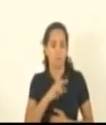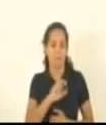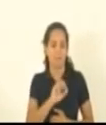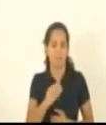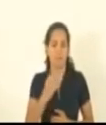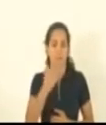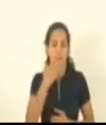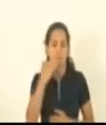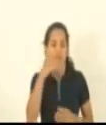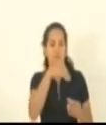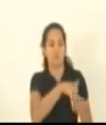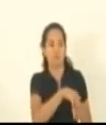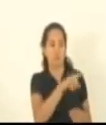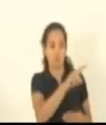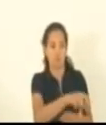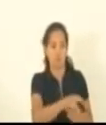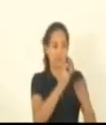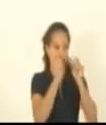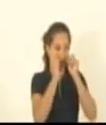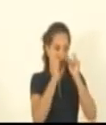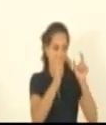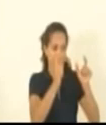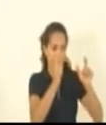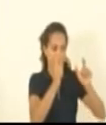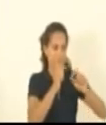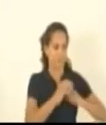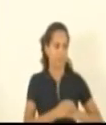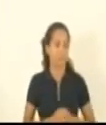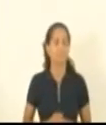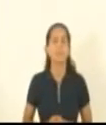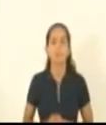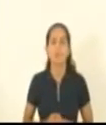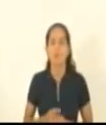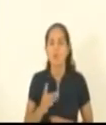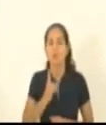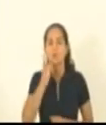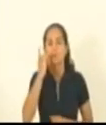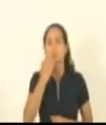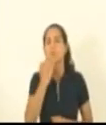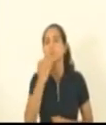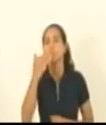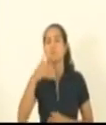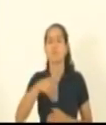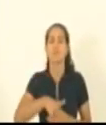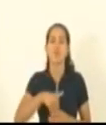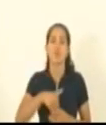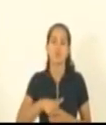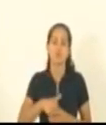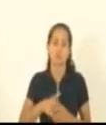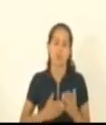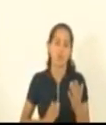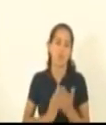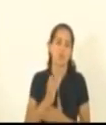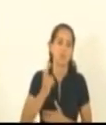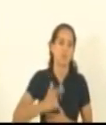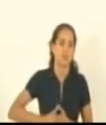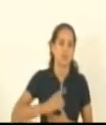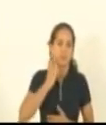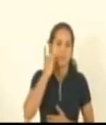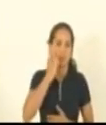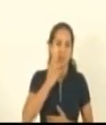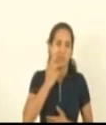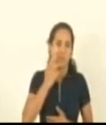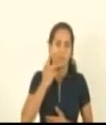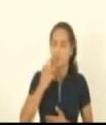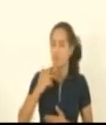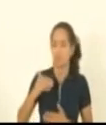policiais penais quando você for quando o deputado vier pedir seu voto para a reeleição ele vai dizer que não está por